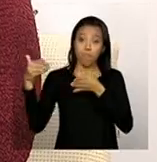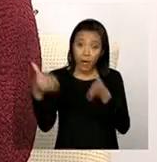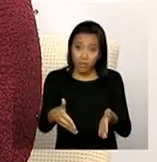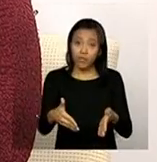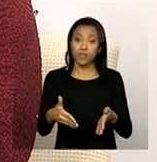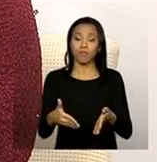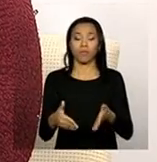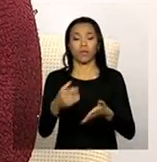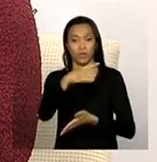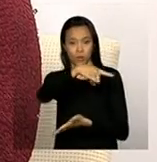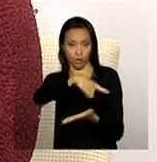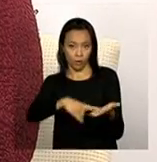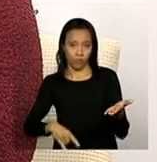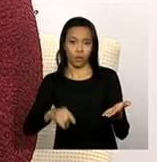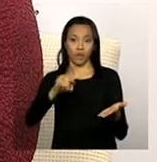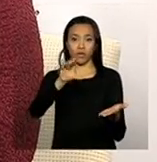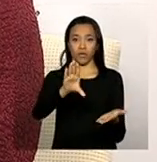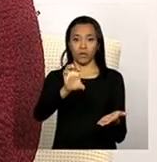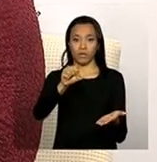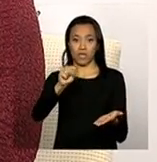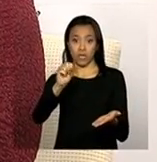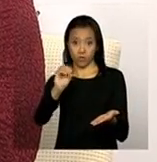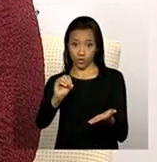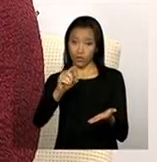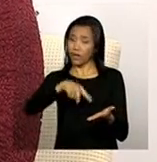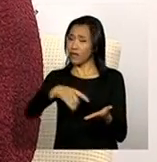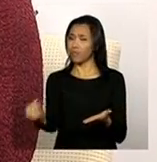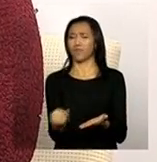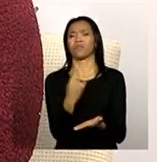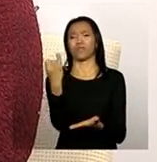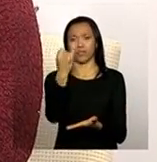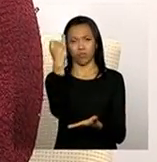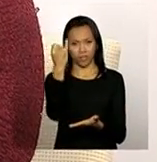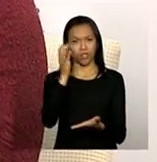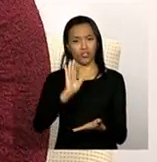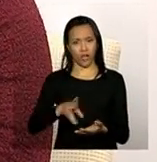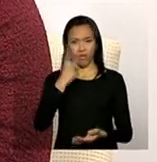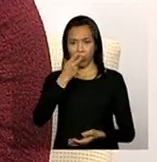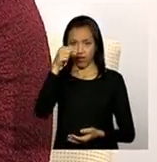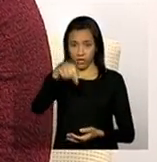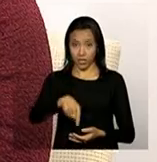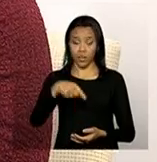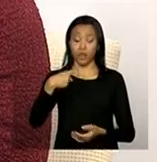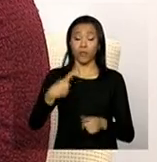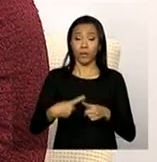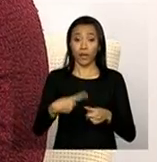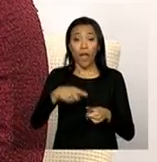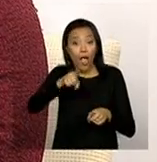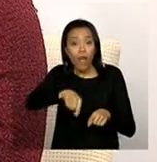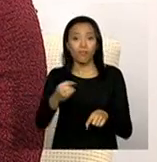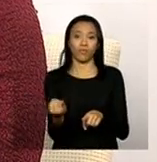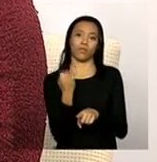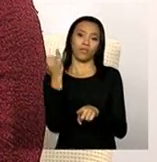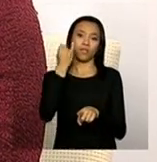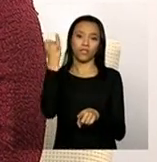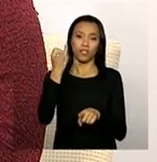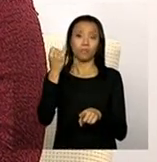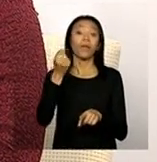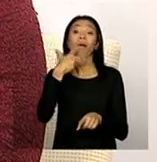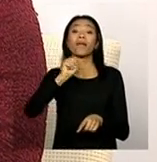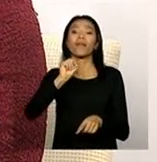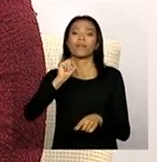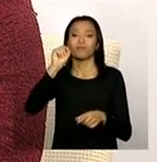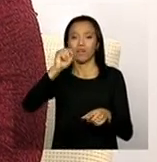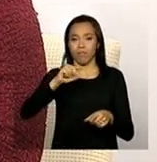importante, como a gente já repercutiu aqui. Ele é importante para os conselhos